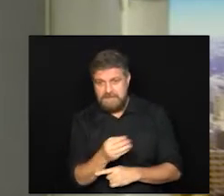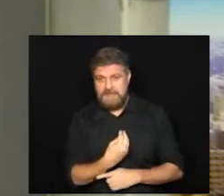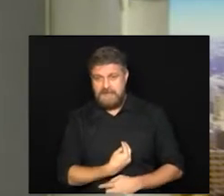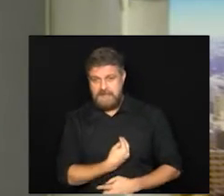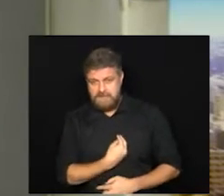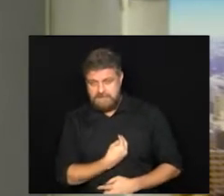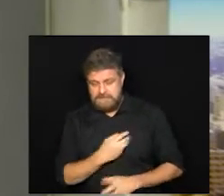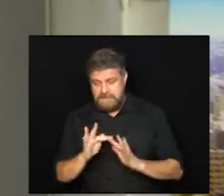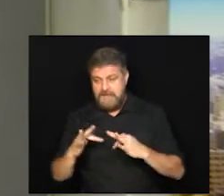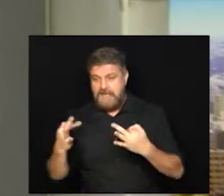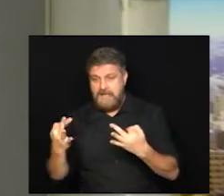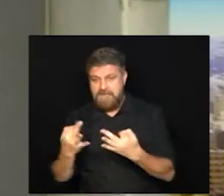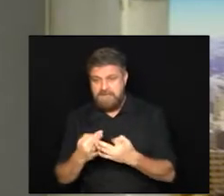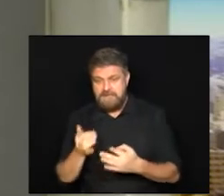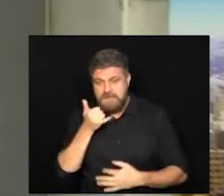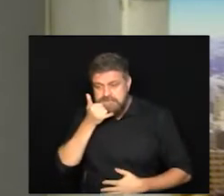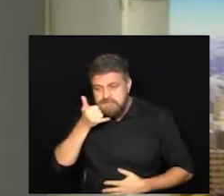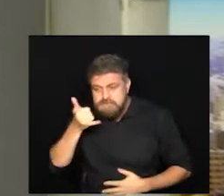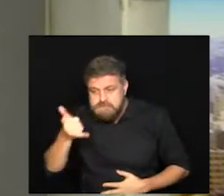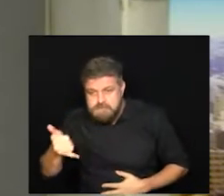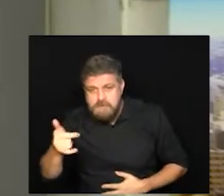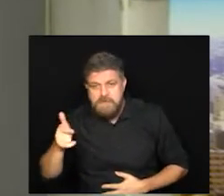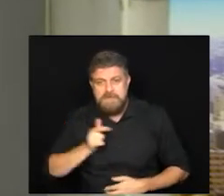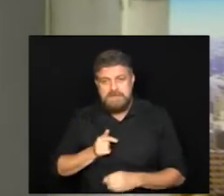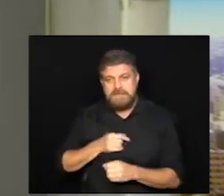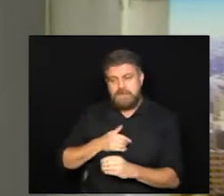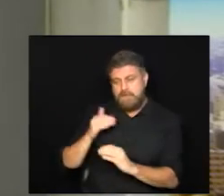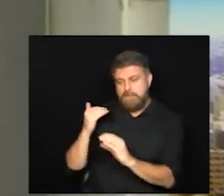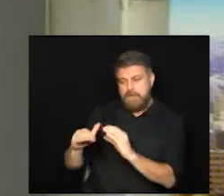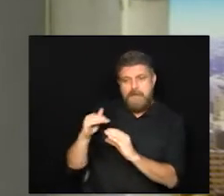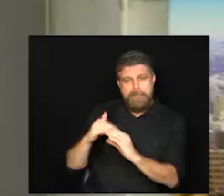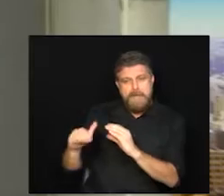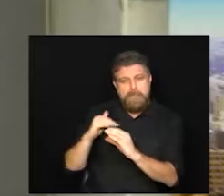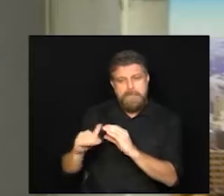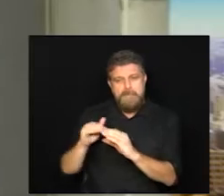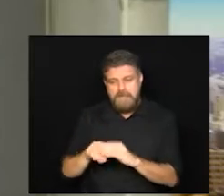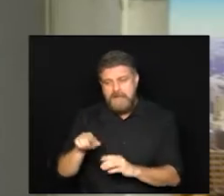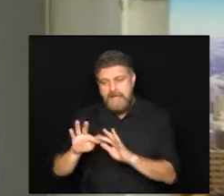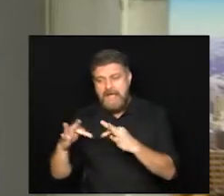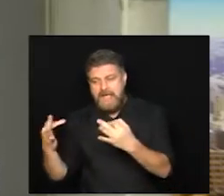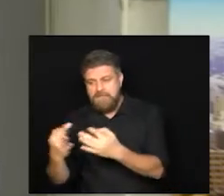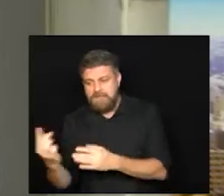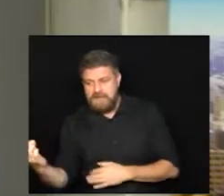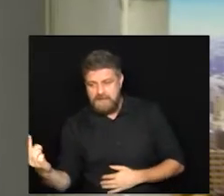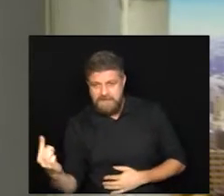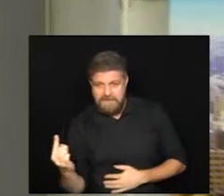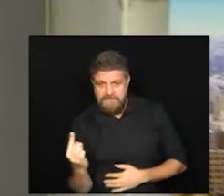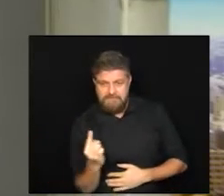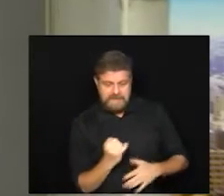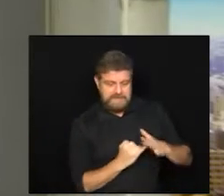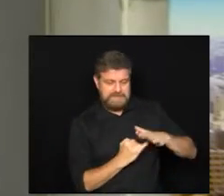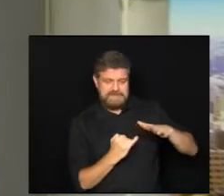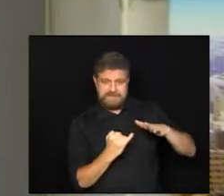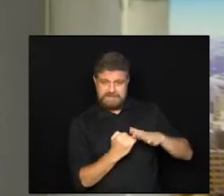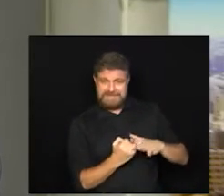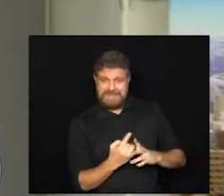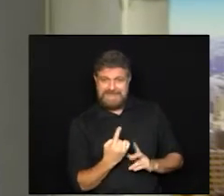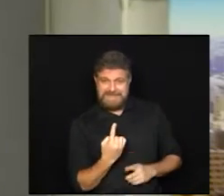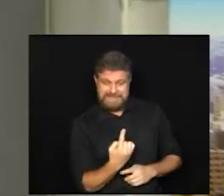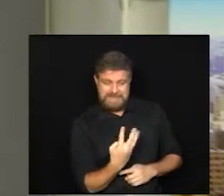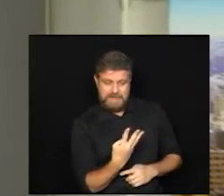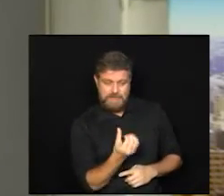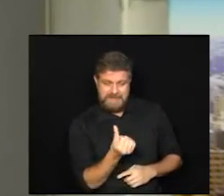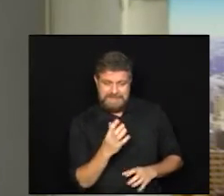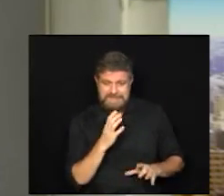informadas para buscar o alimento através de um SMS através de um comunicado na entidade em uma dessas 146